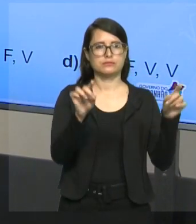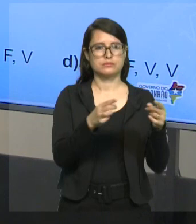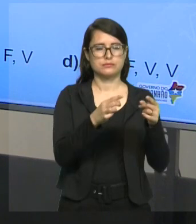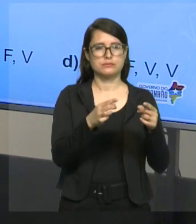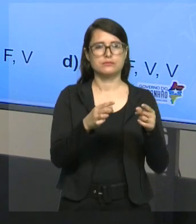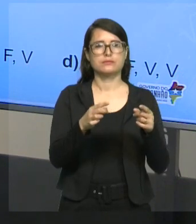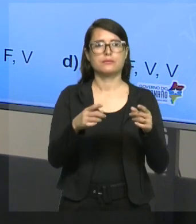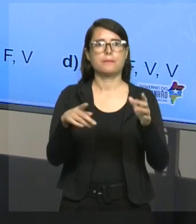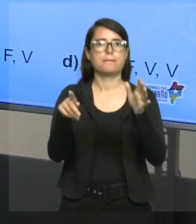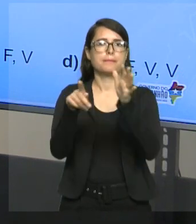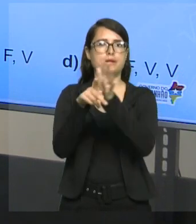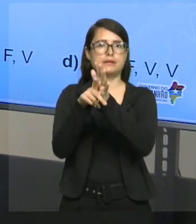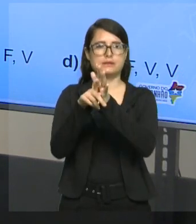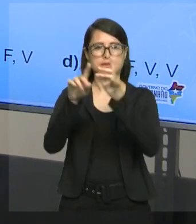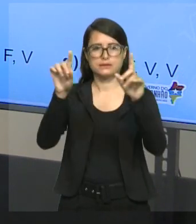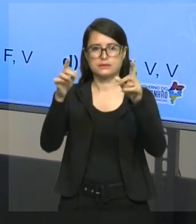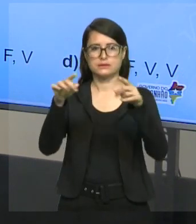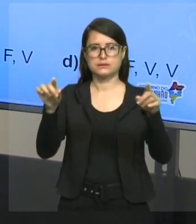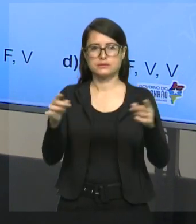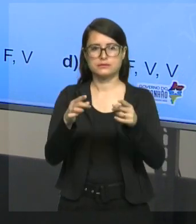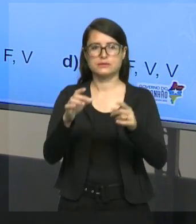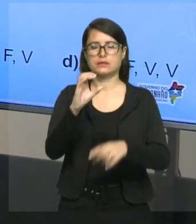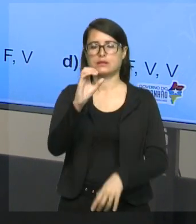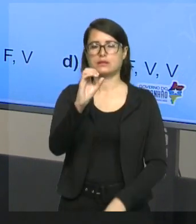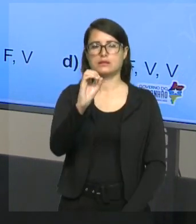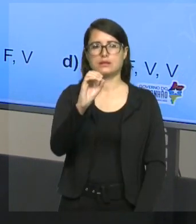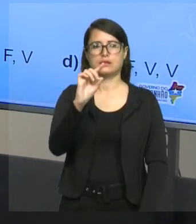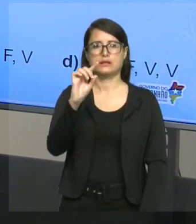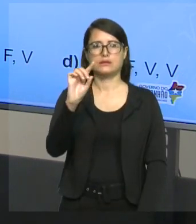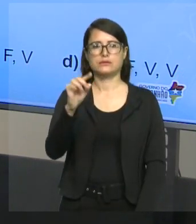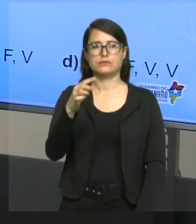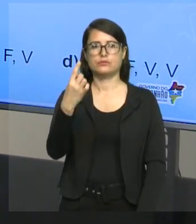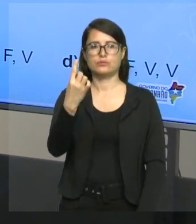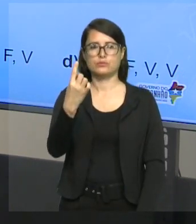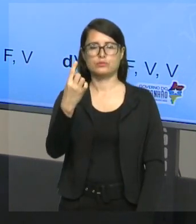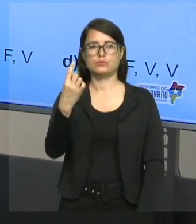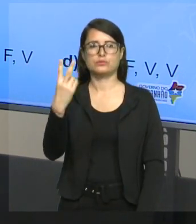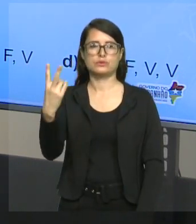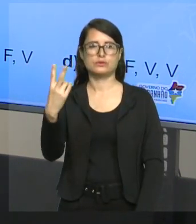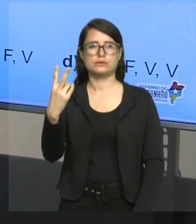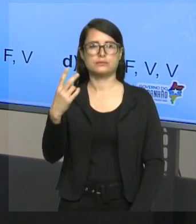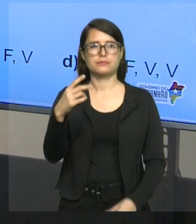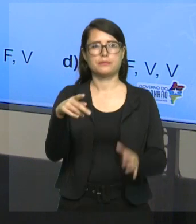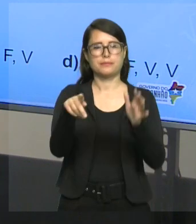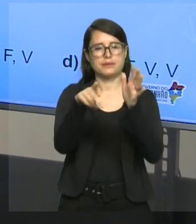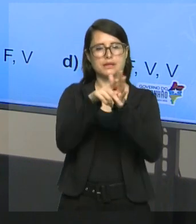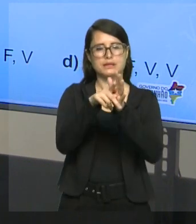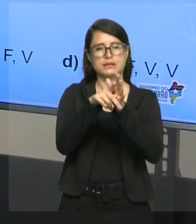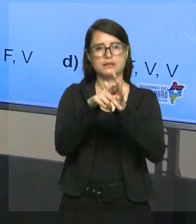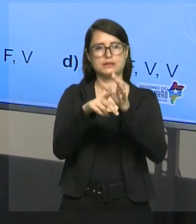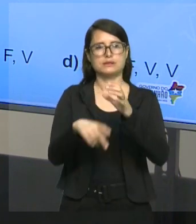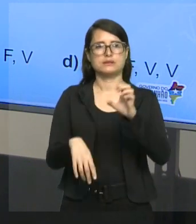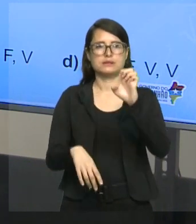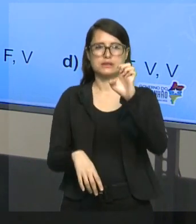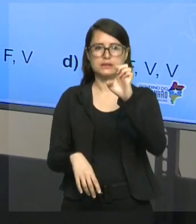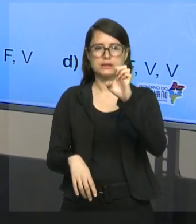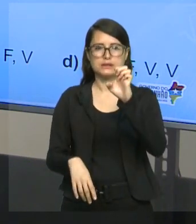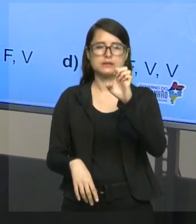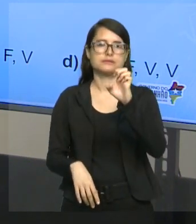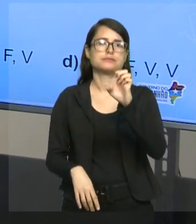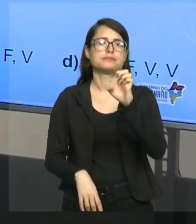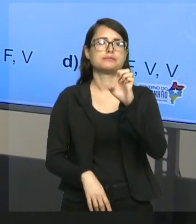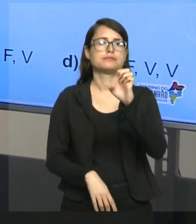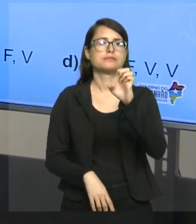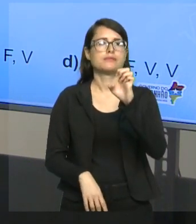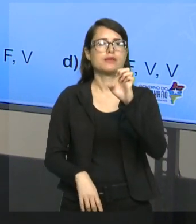Turma, a relação entre dois conjuntos jamais vai ser com pertence. Pertence é elemento e conjunto.